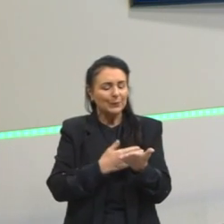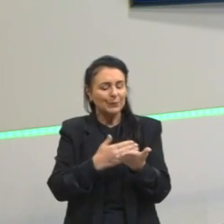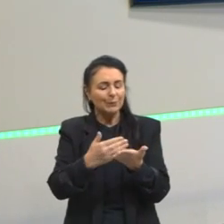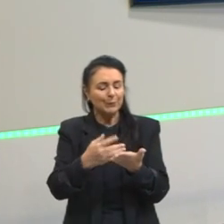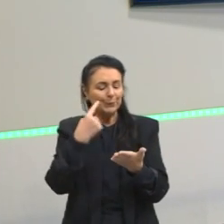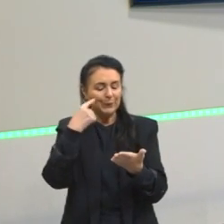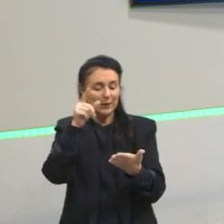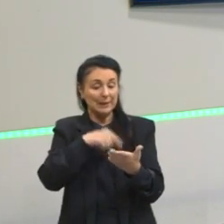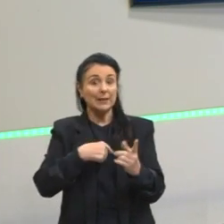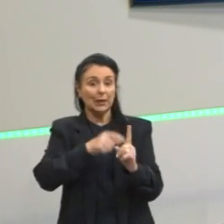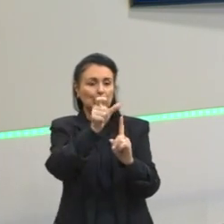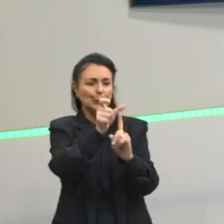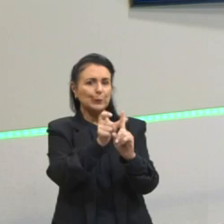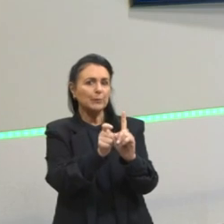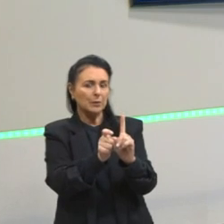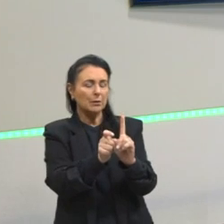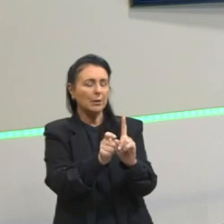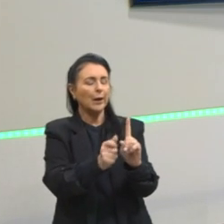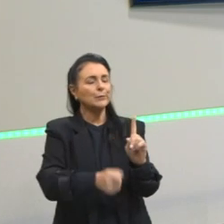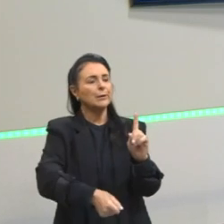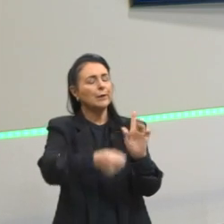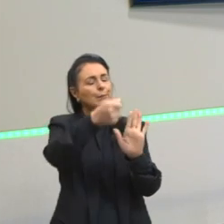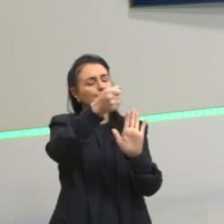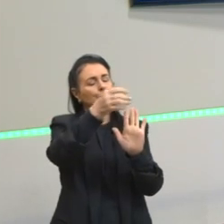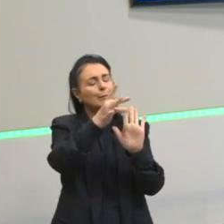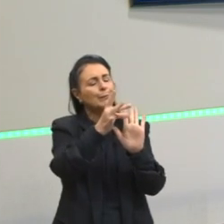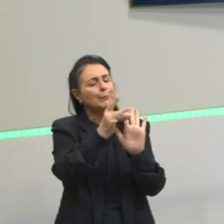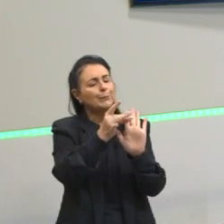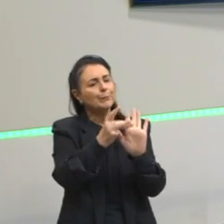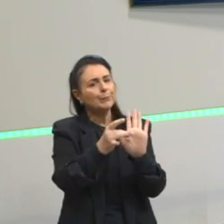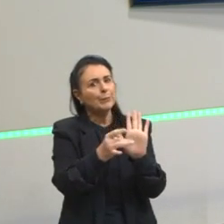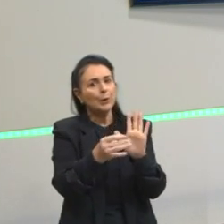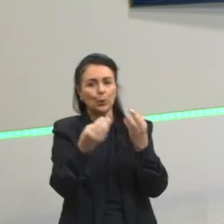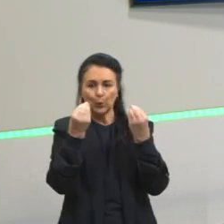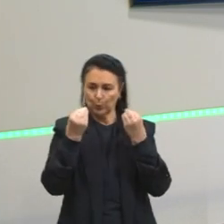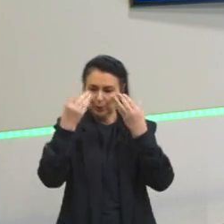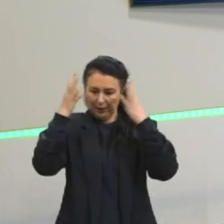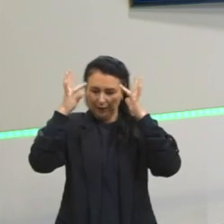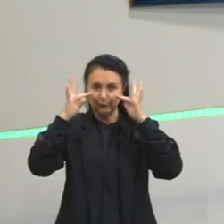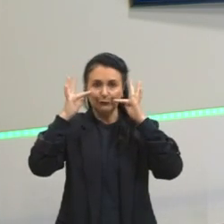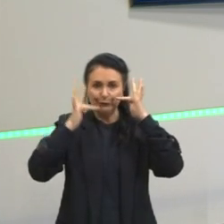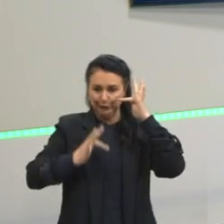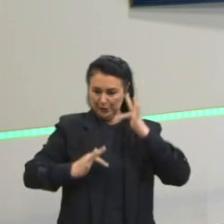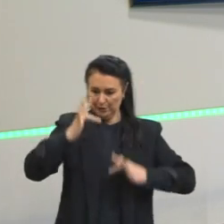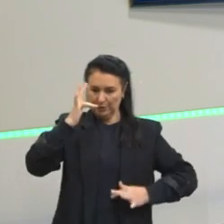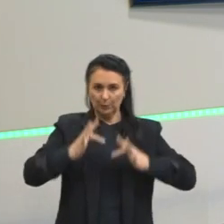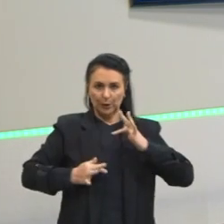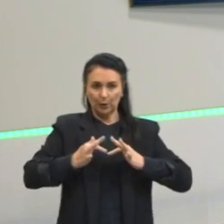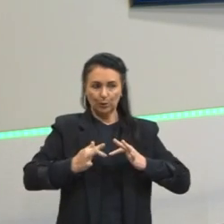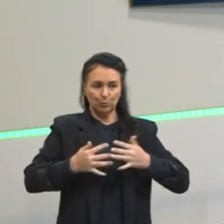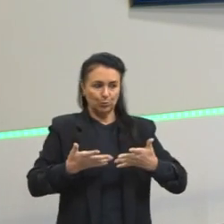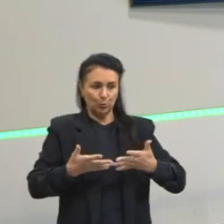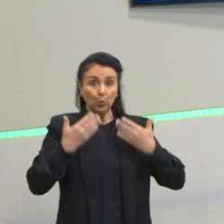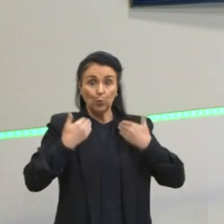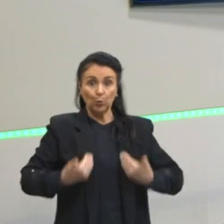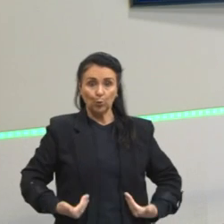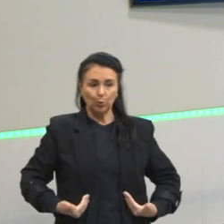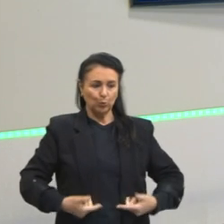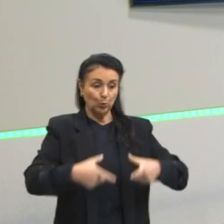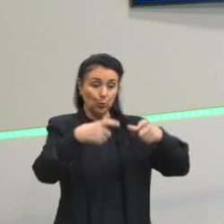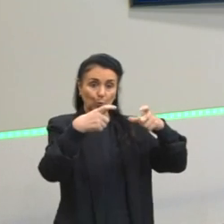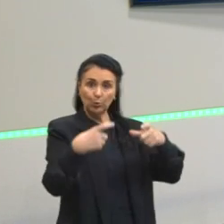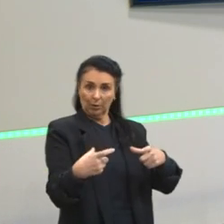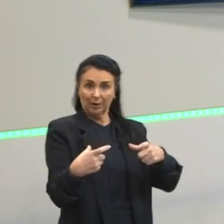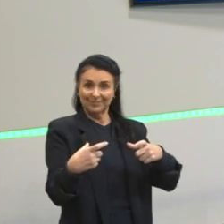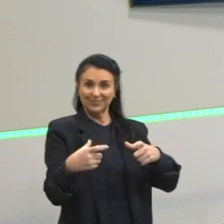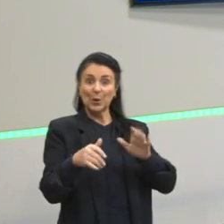ali o personagem fazendo uma descrição de como ele é fisicamente, de como é o lugar onde ele está. O narrador